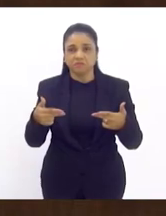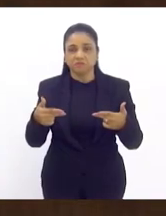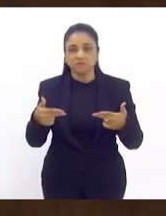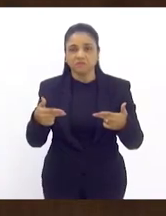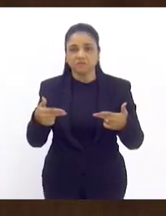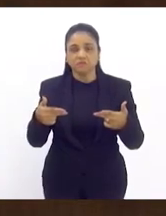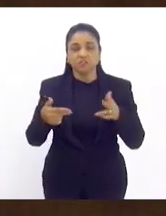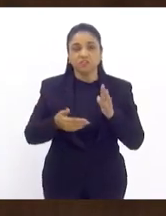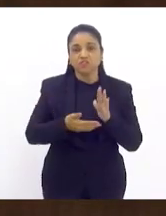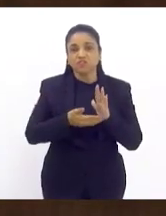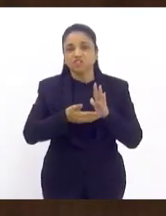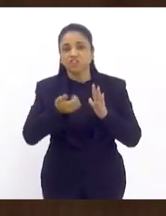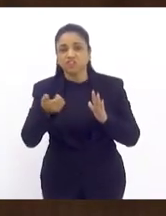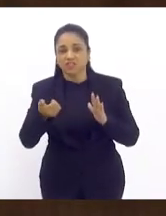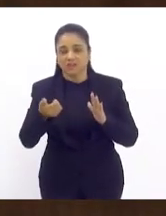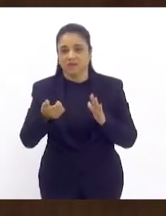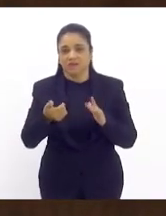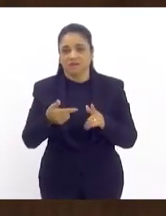retirarem